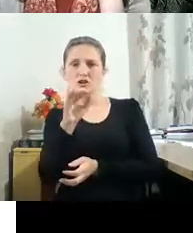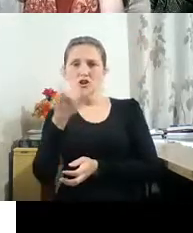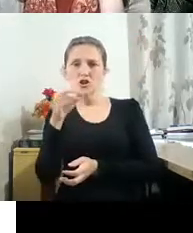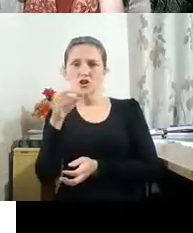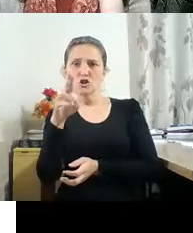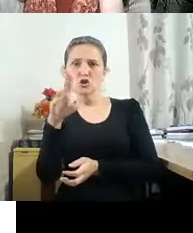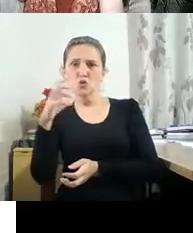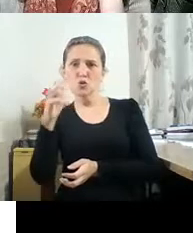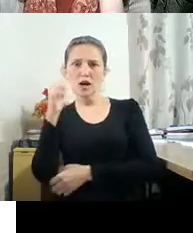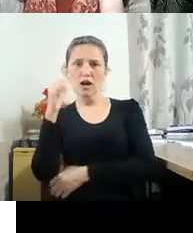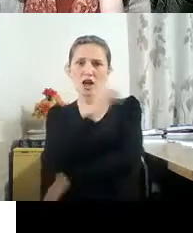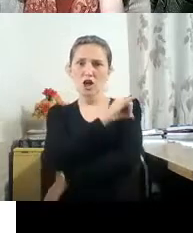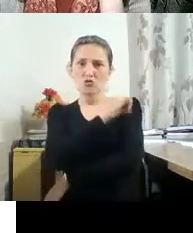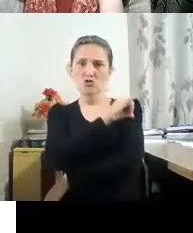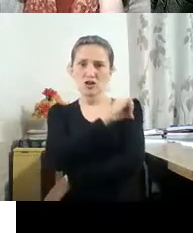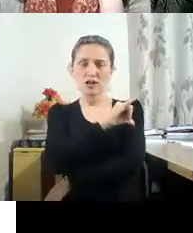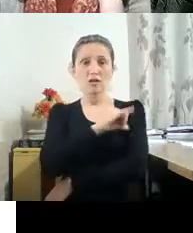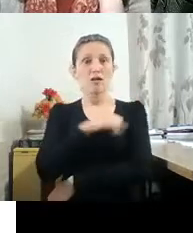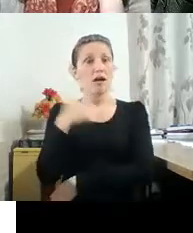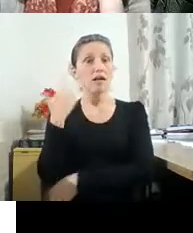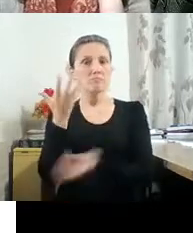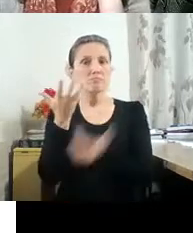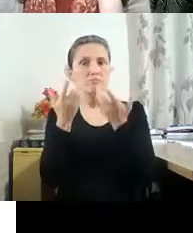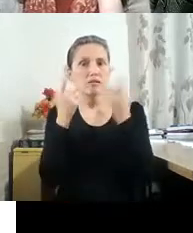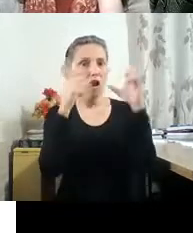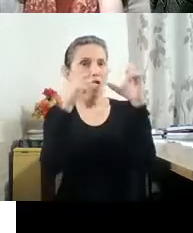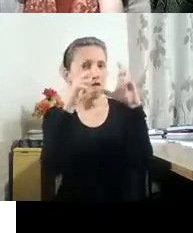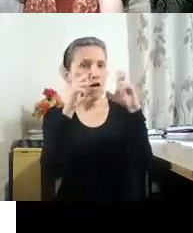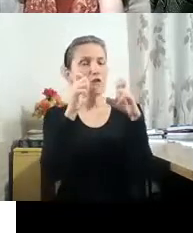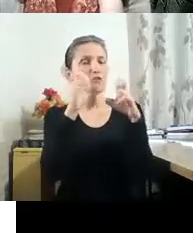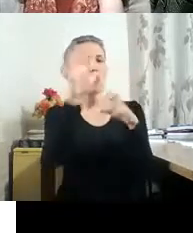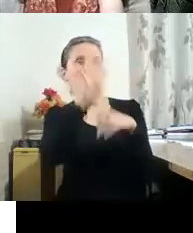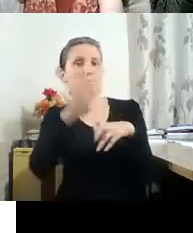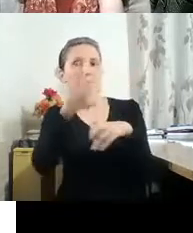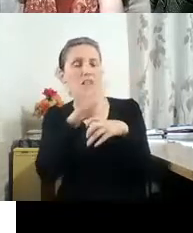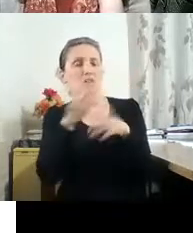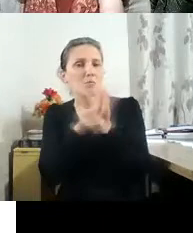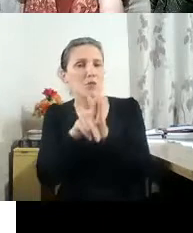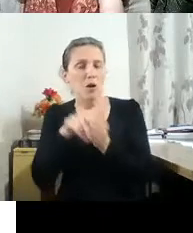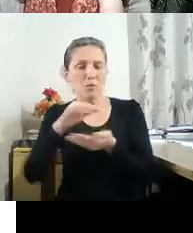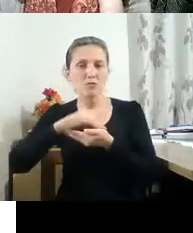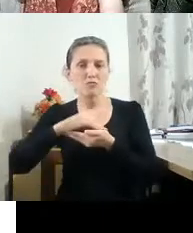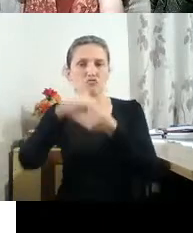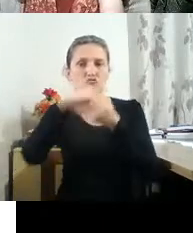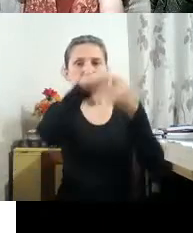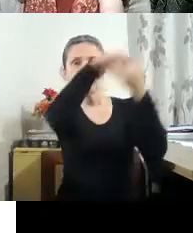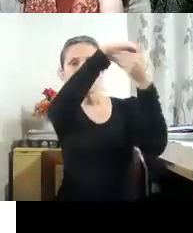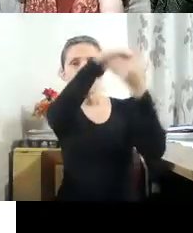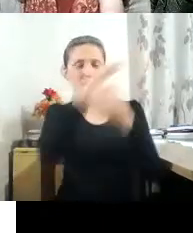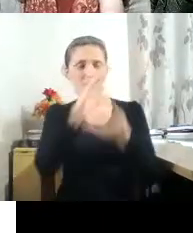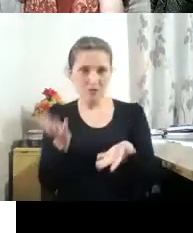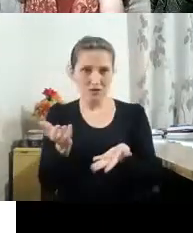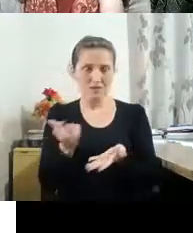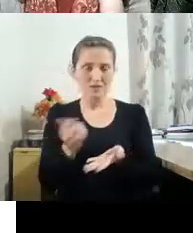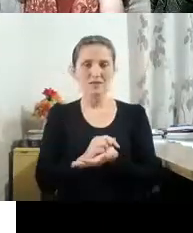registrar os discos voadores. Então, Boris vai registrar esses discos voadores, mas não existiam discos